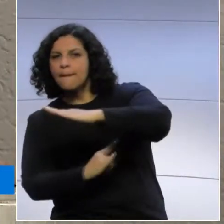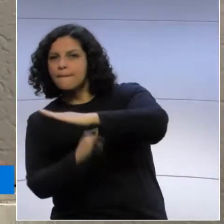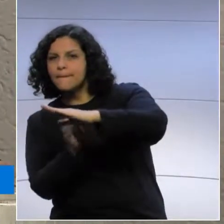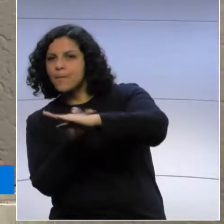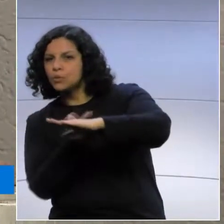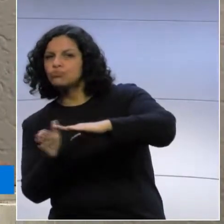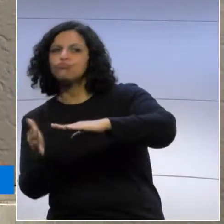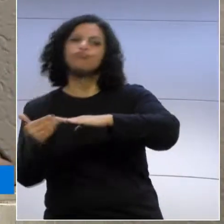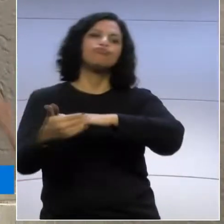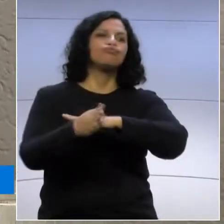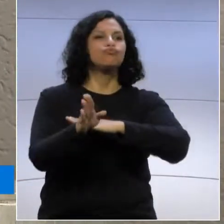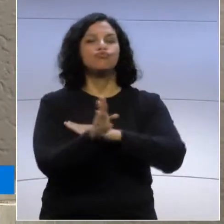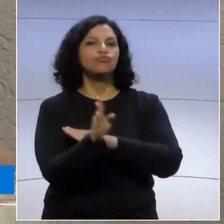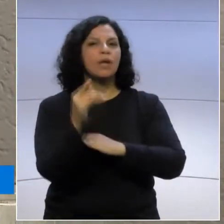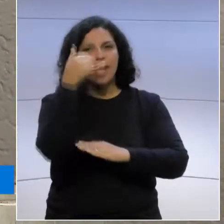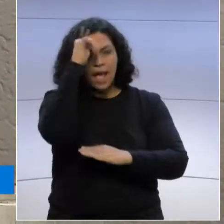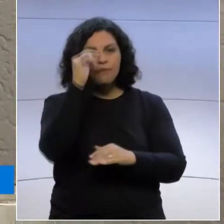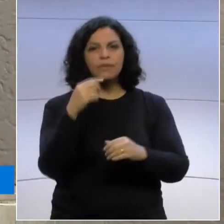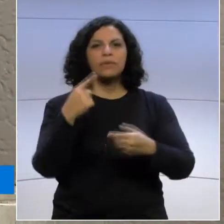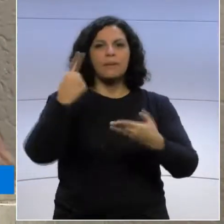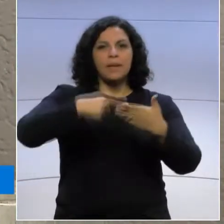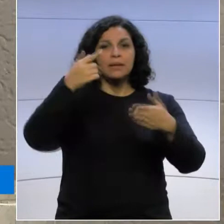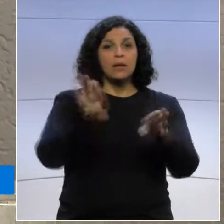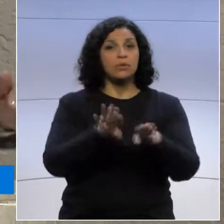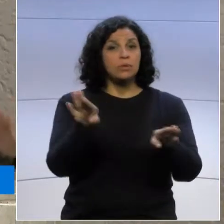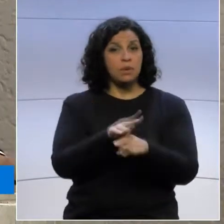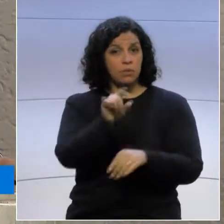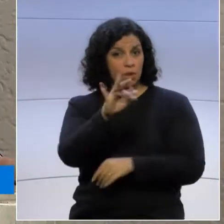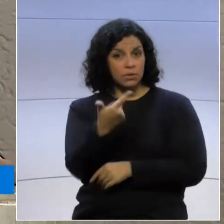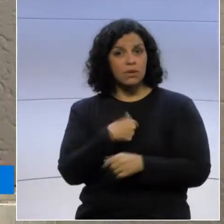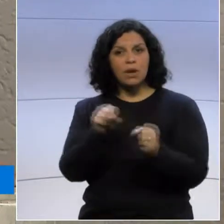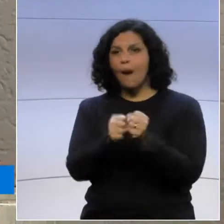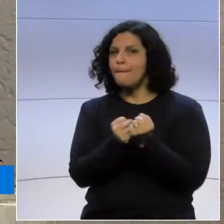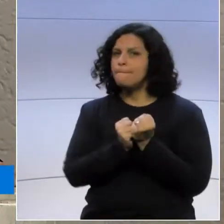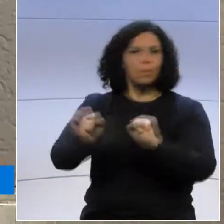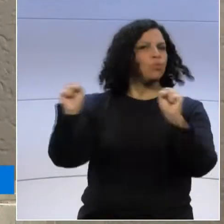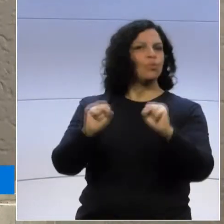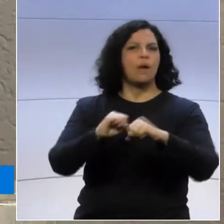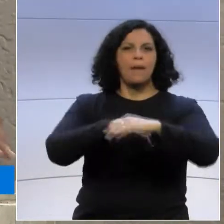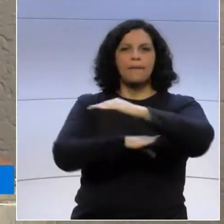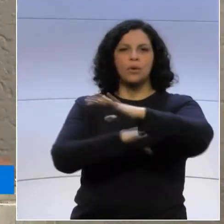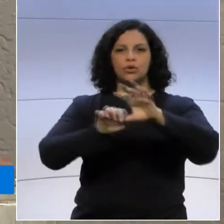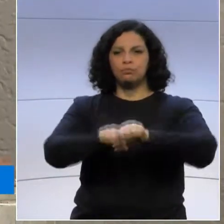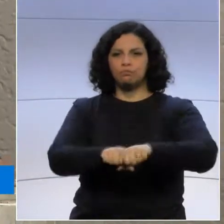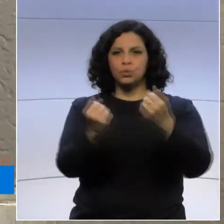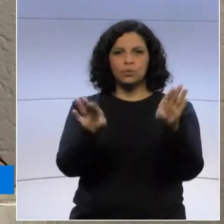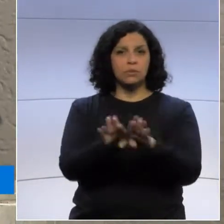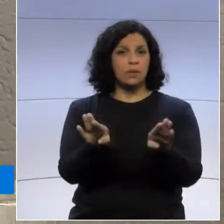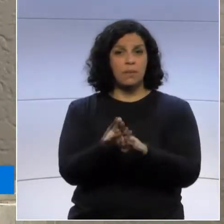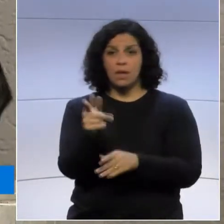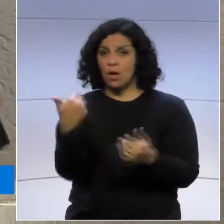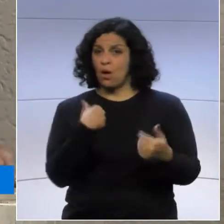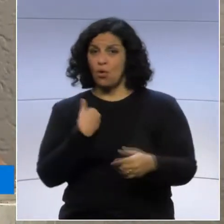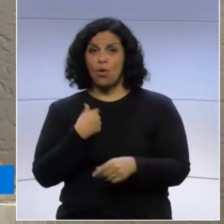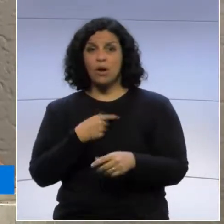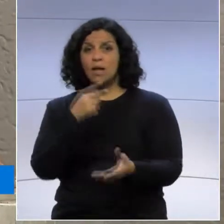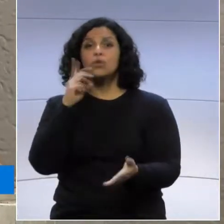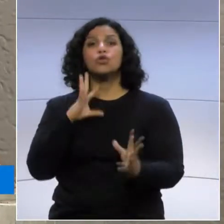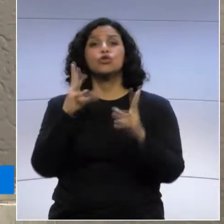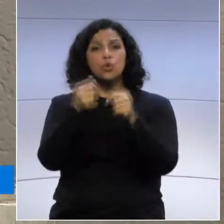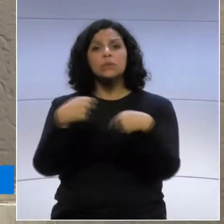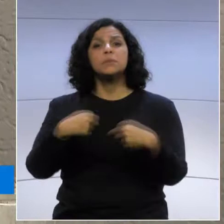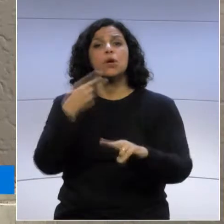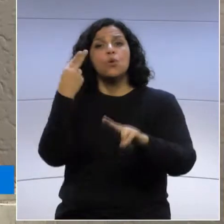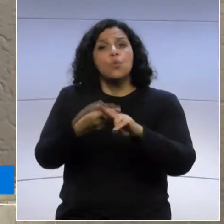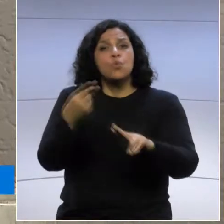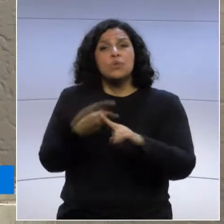Há pouco tempo, a Econorte foi na surdina, pagar das luzes, e explodiu a ponte. Deixando assim, fazendo assim com que a população